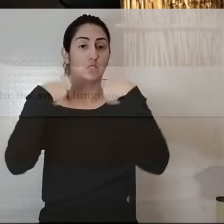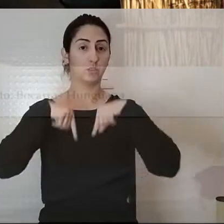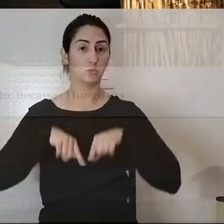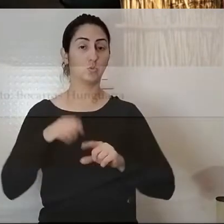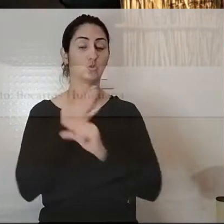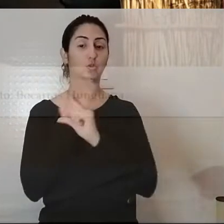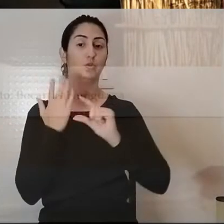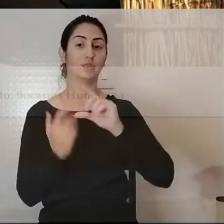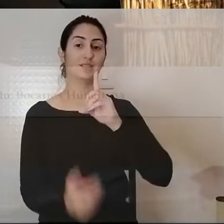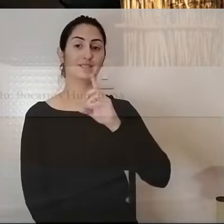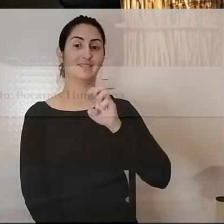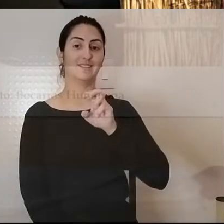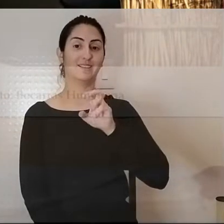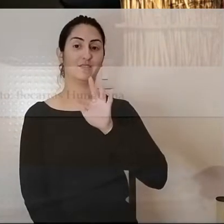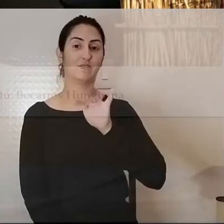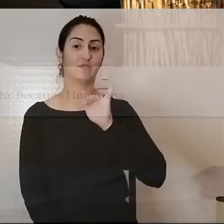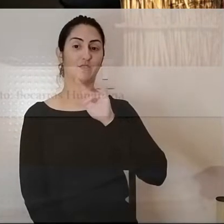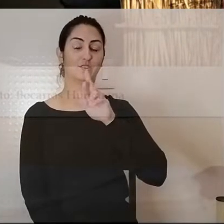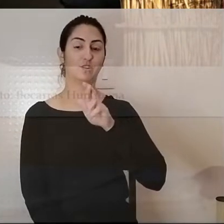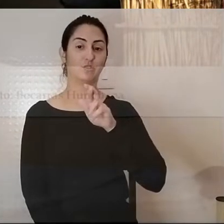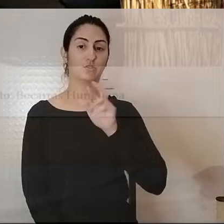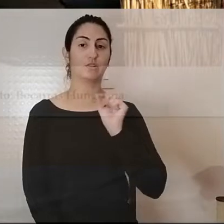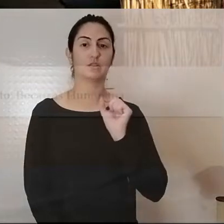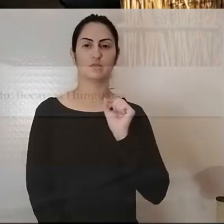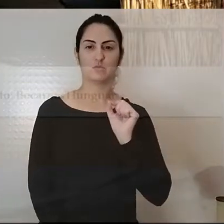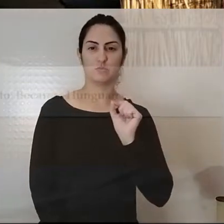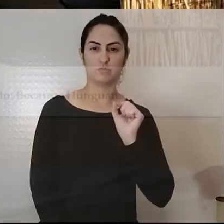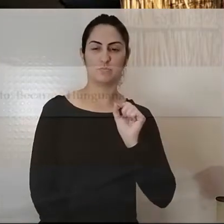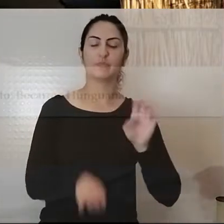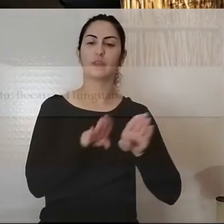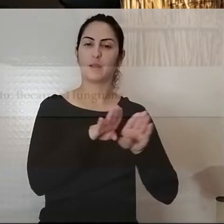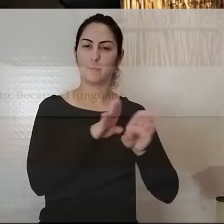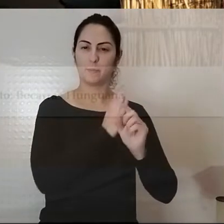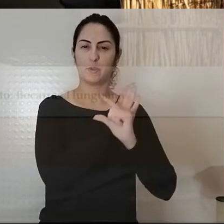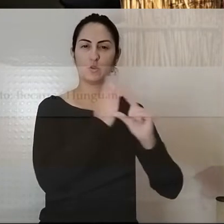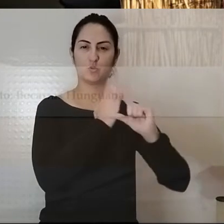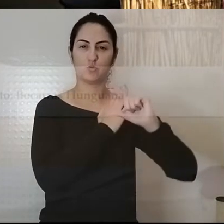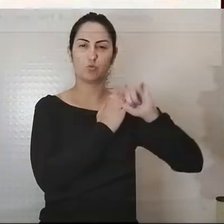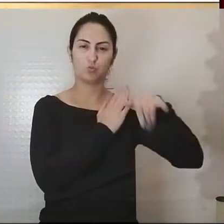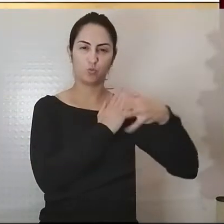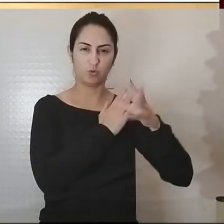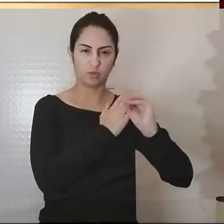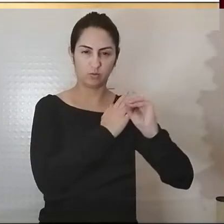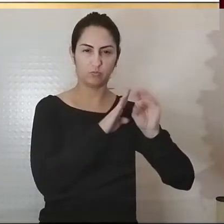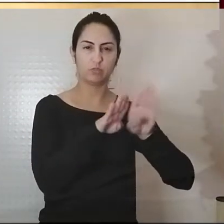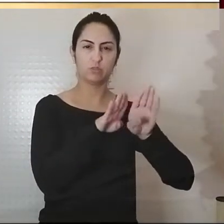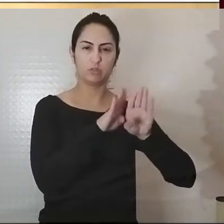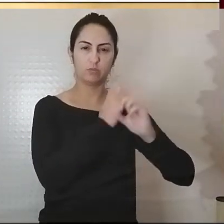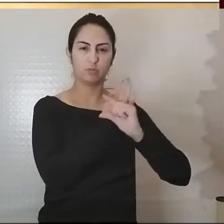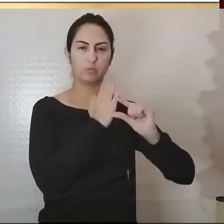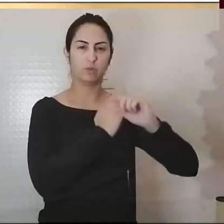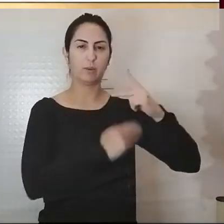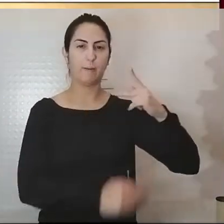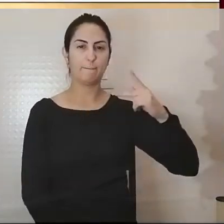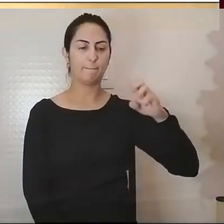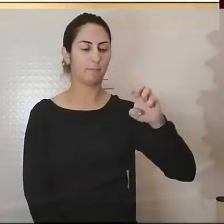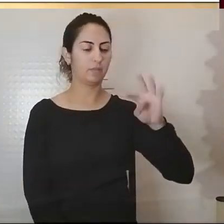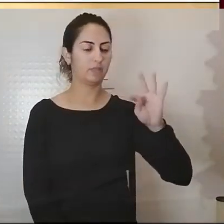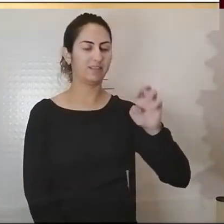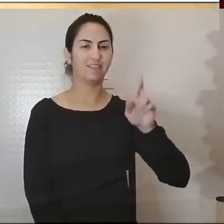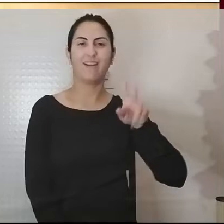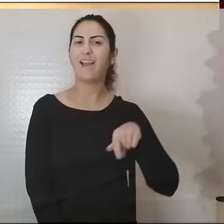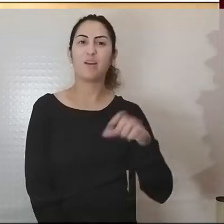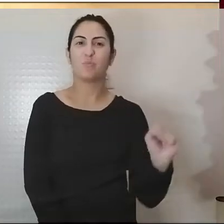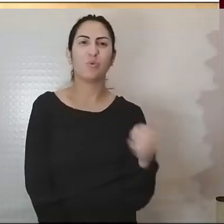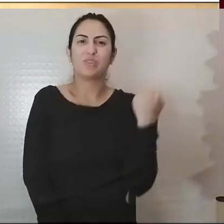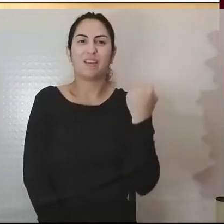de se tornar, que segundo João, Bill e Peter Locke, é sobre o poder plástico das pessoas,